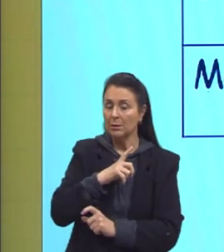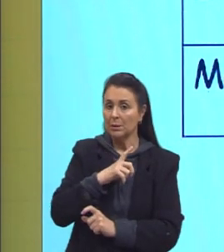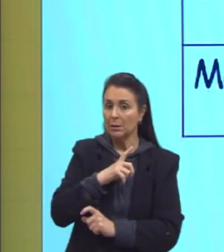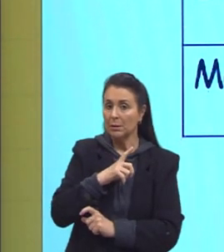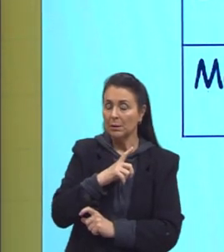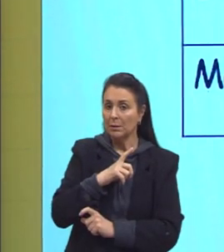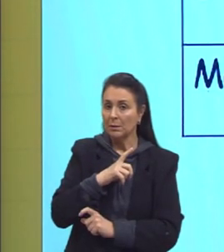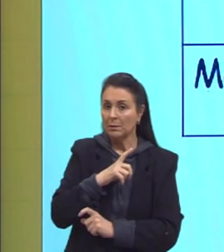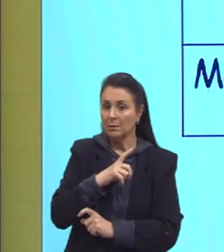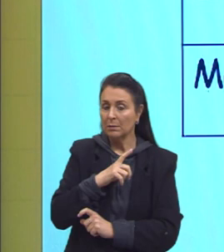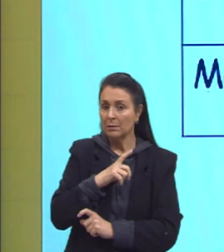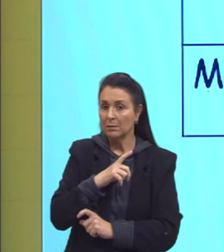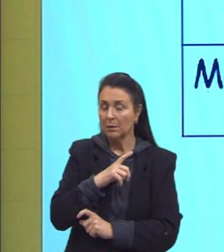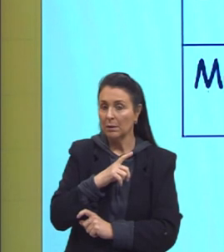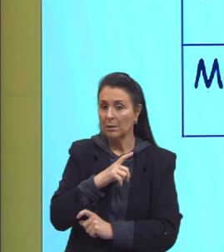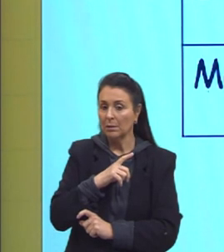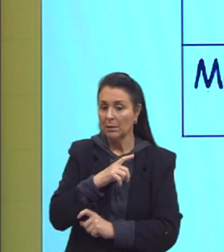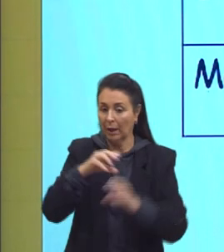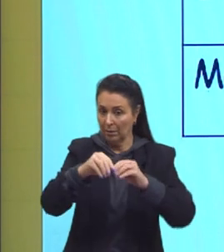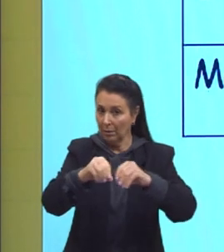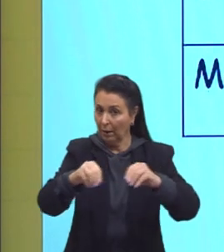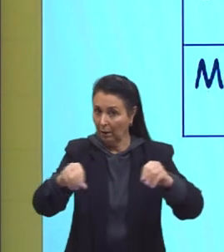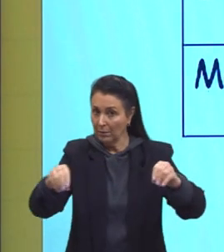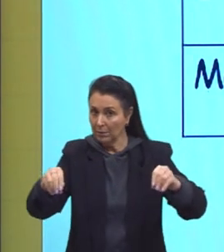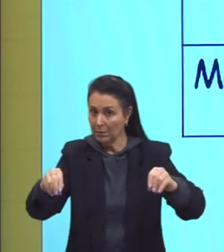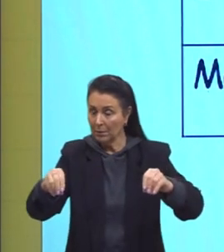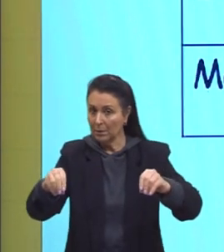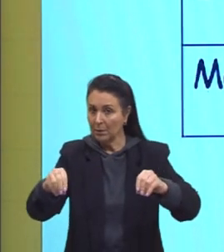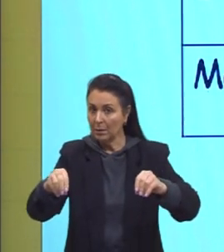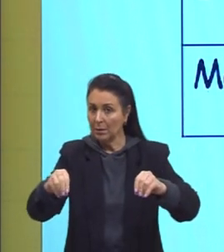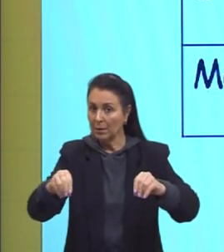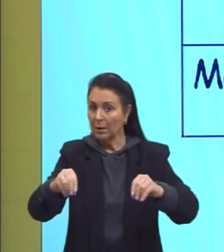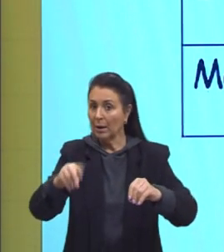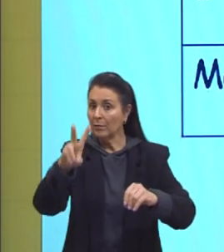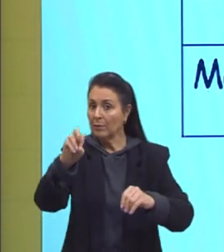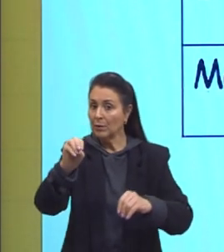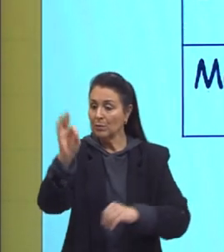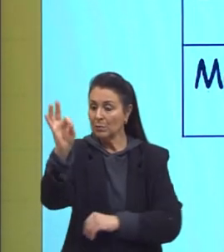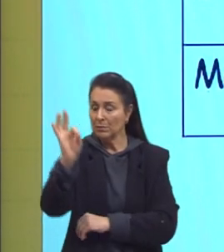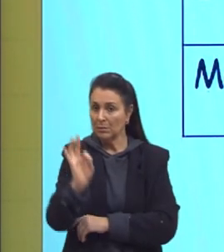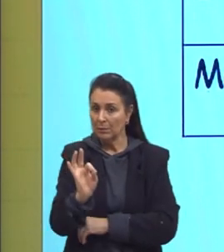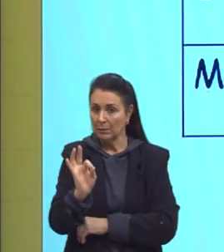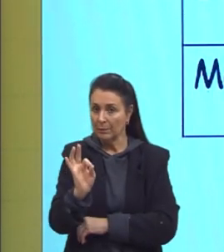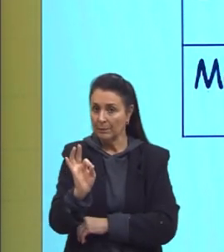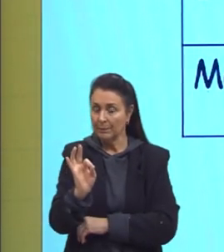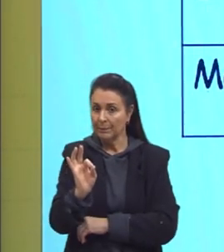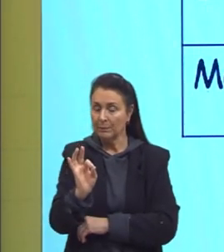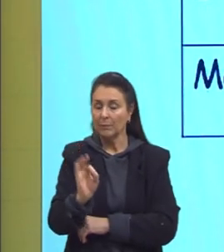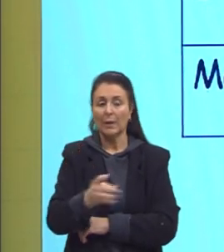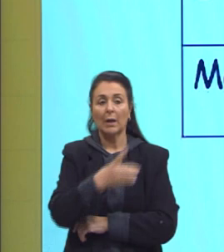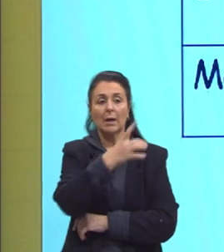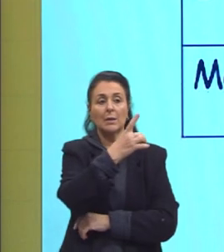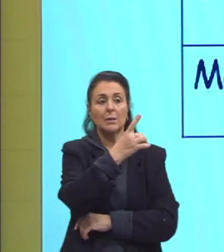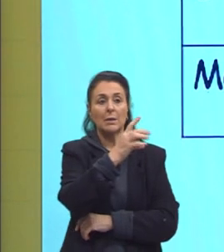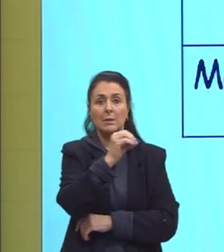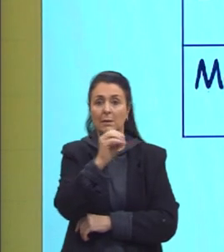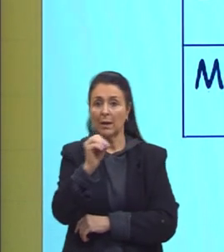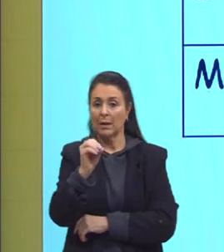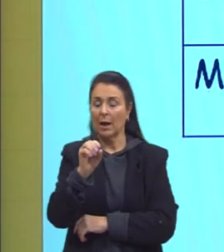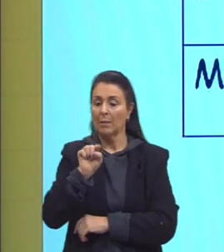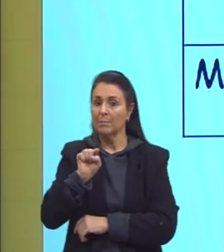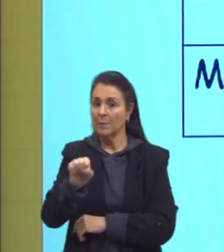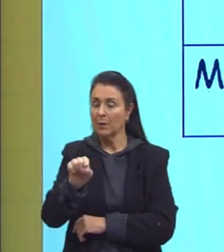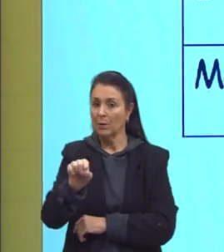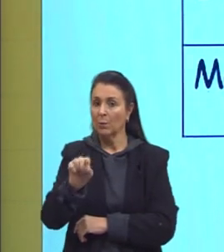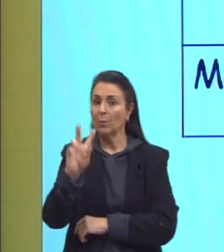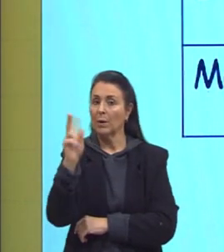agrícola, tá em 20%. De 100 a 1.000 hectares, nós